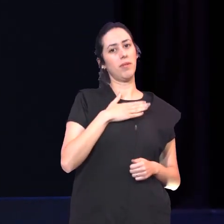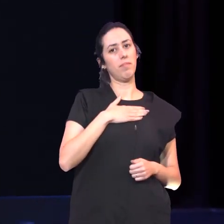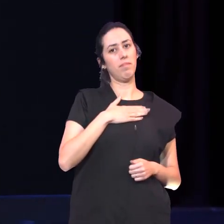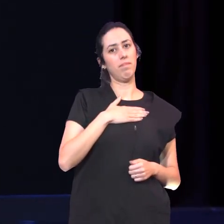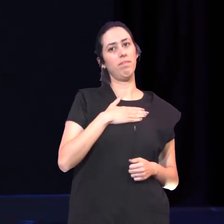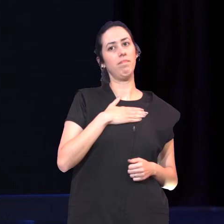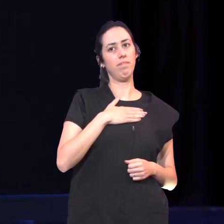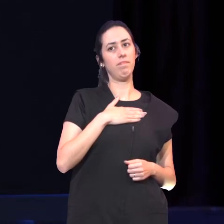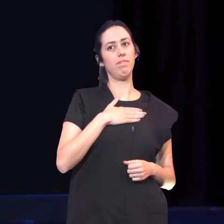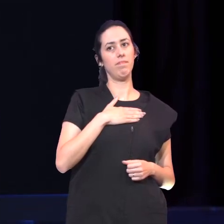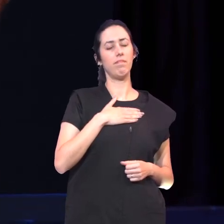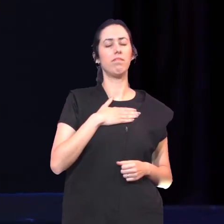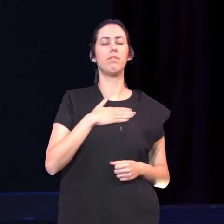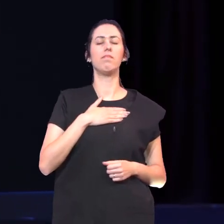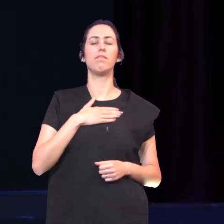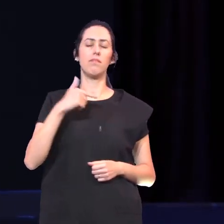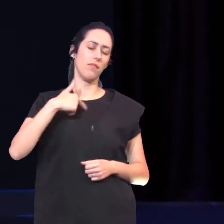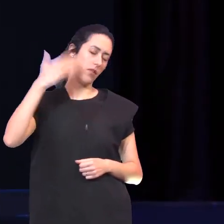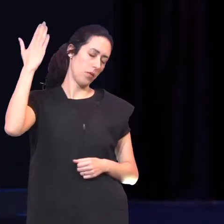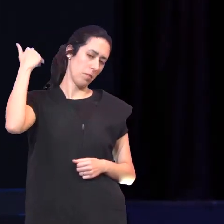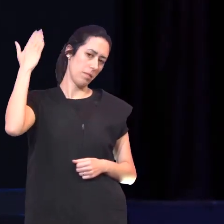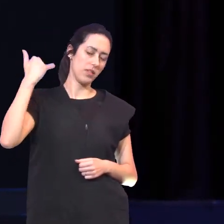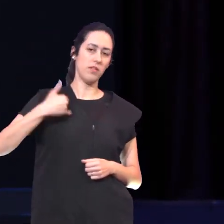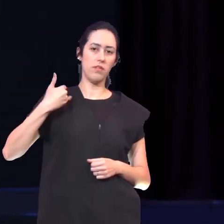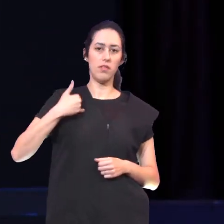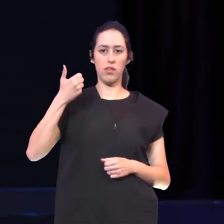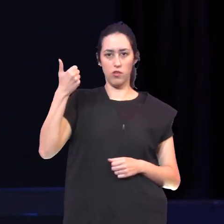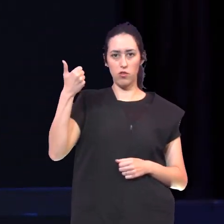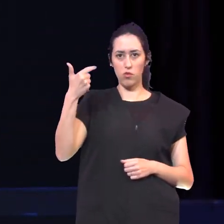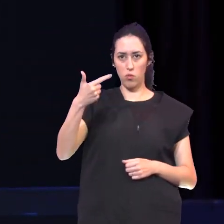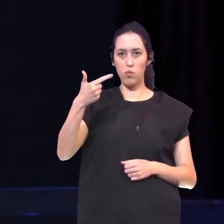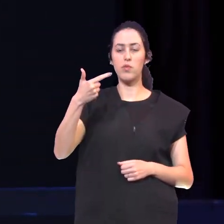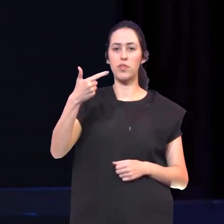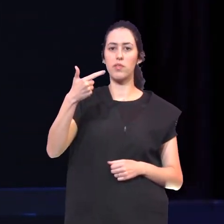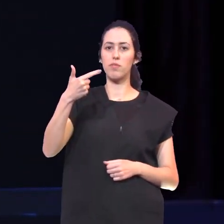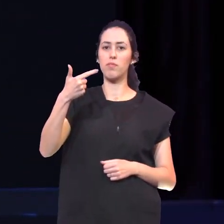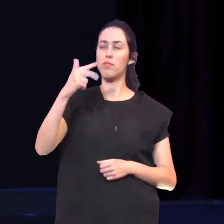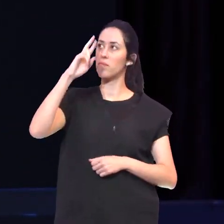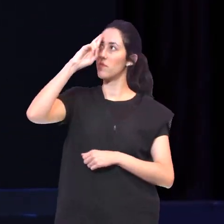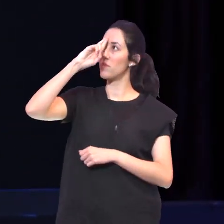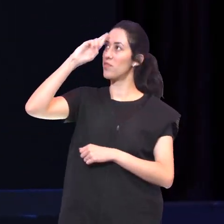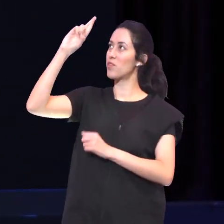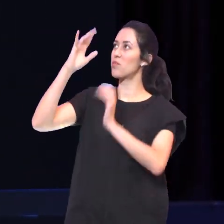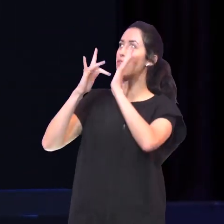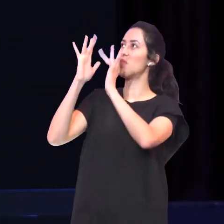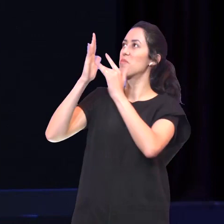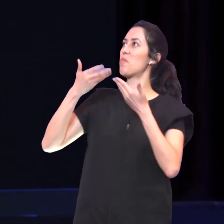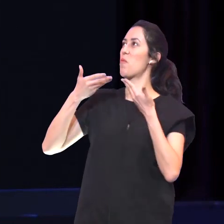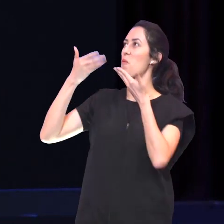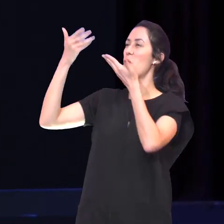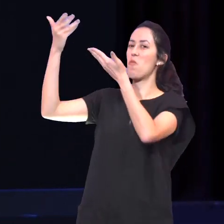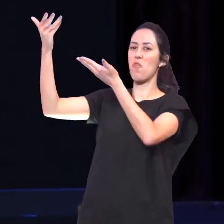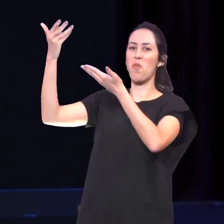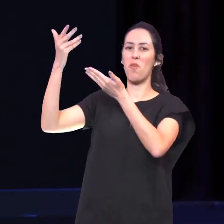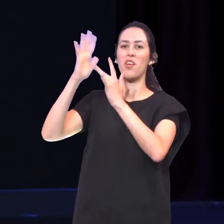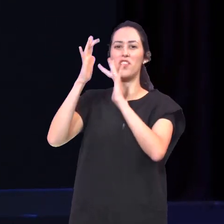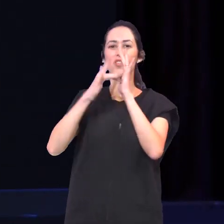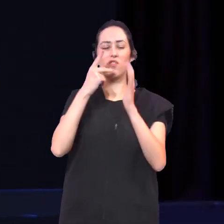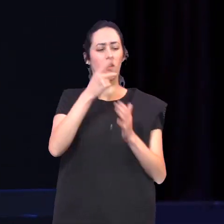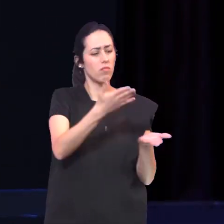Irmãos Eu Quando tinha Doze anos O Senhor Me fez Esse convite Vinde a mim Meu filho